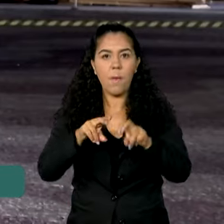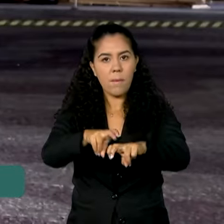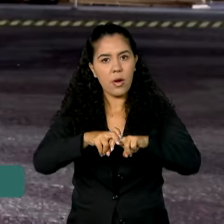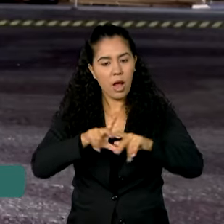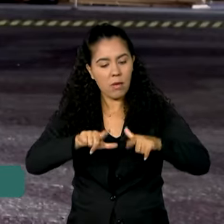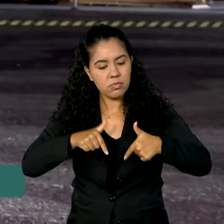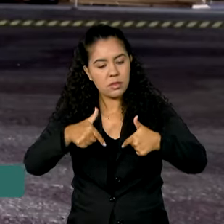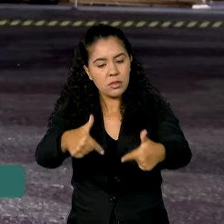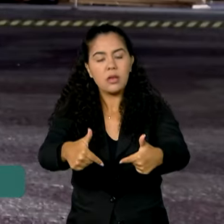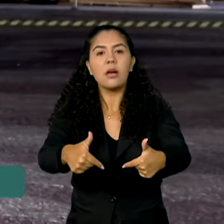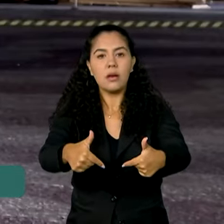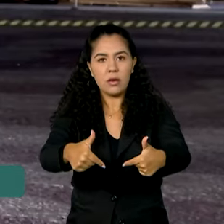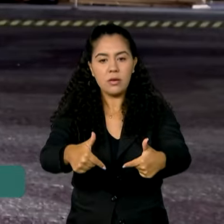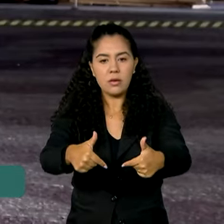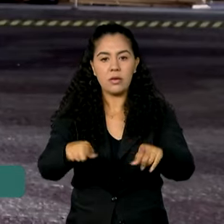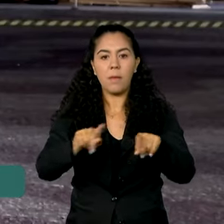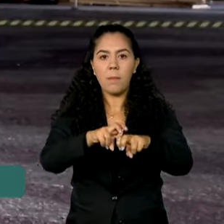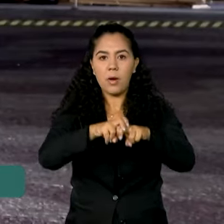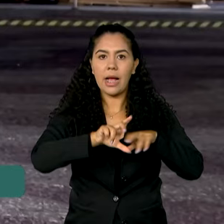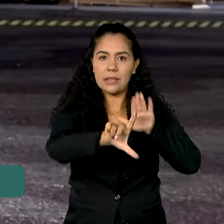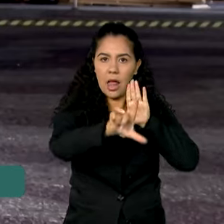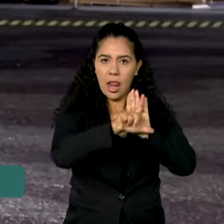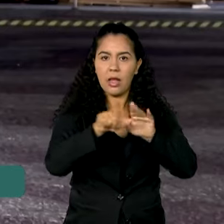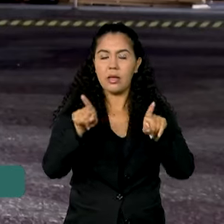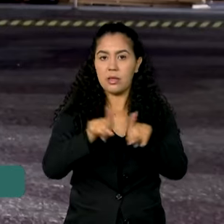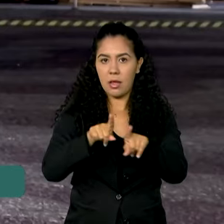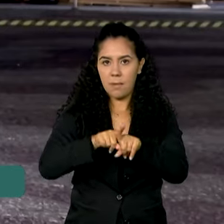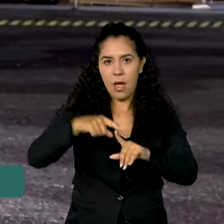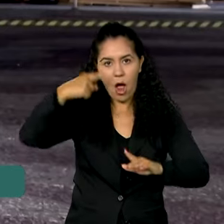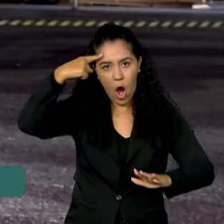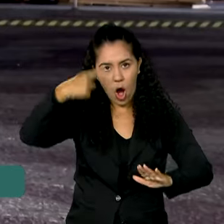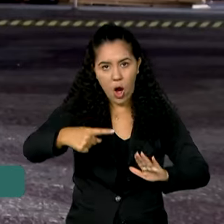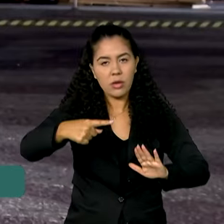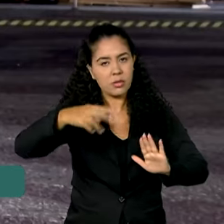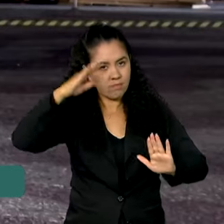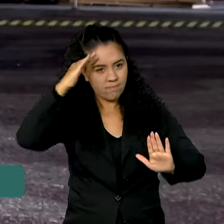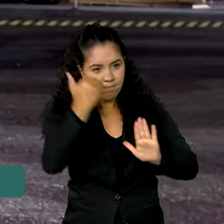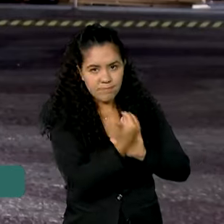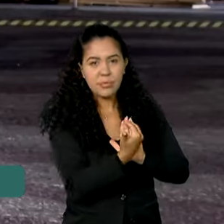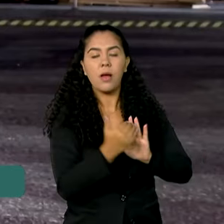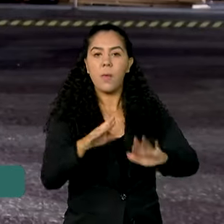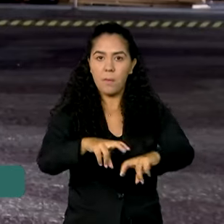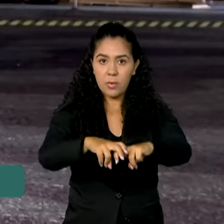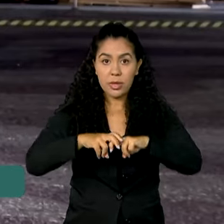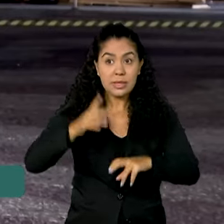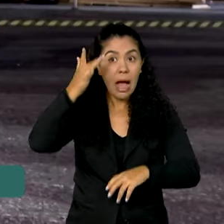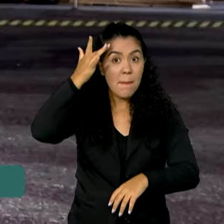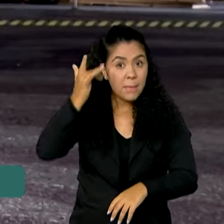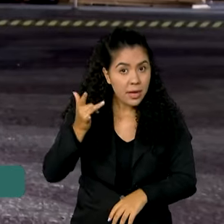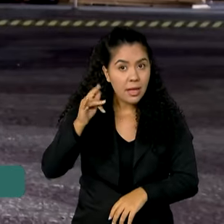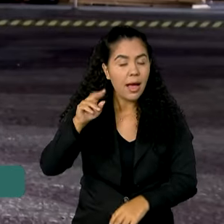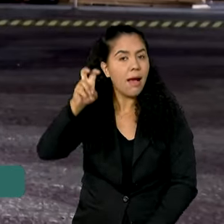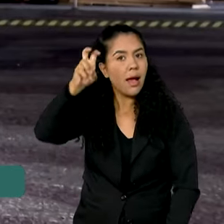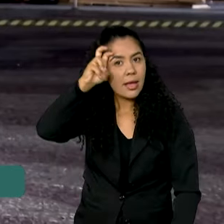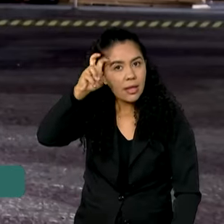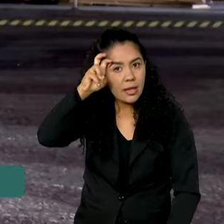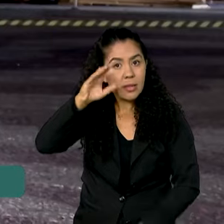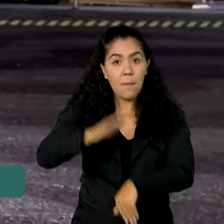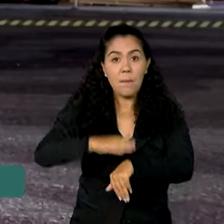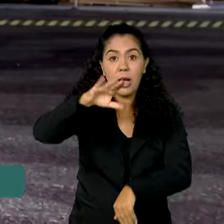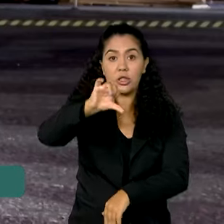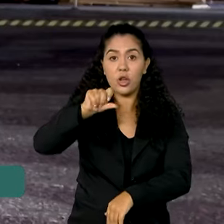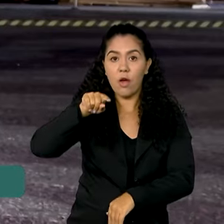da garantia de lei e da ordem. Com isso, a partir de amanhã, quinta-feira, mais de 9 mil